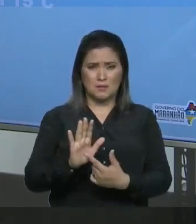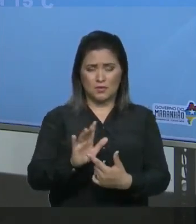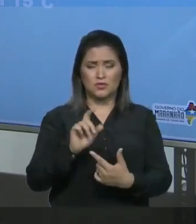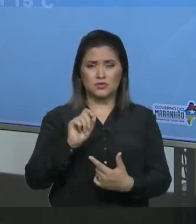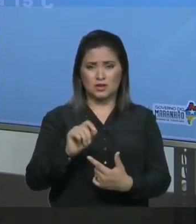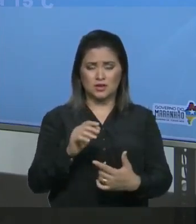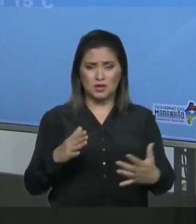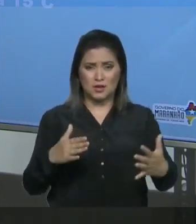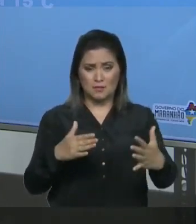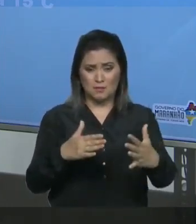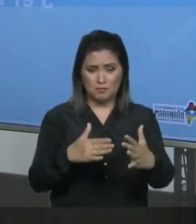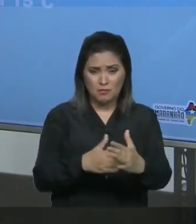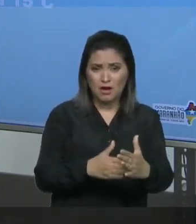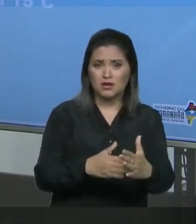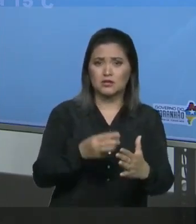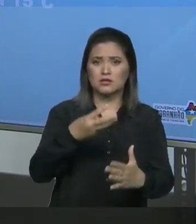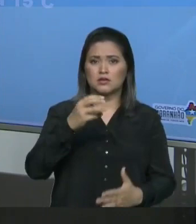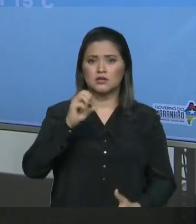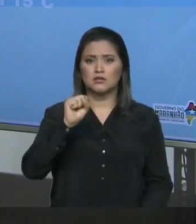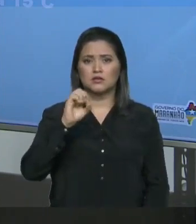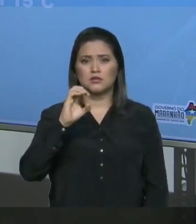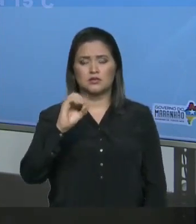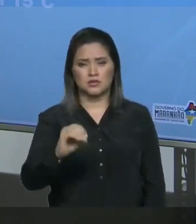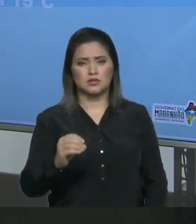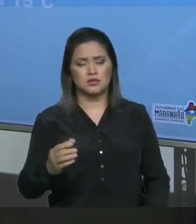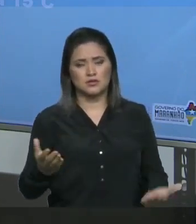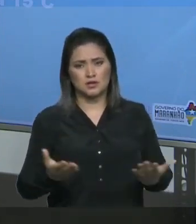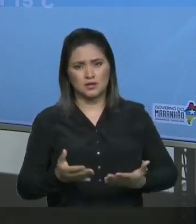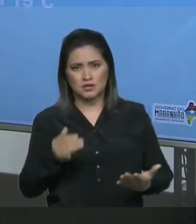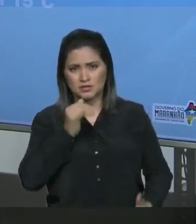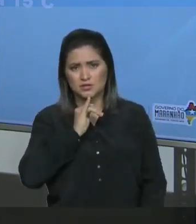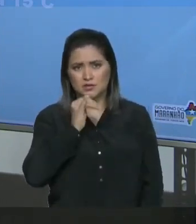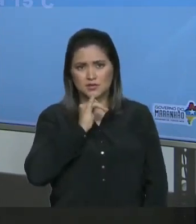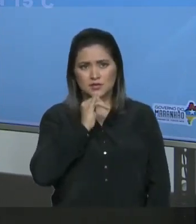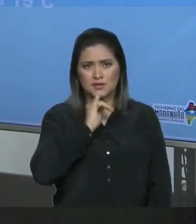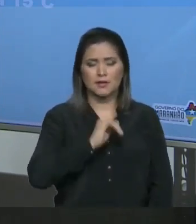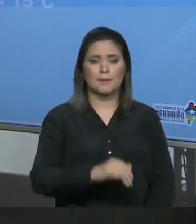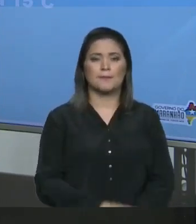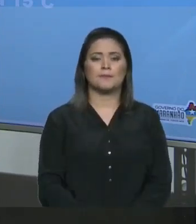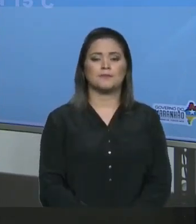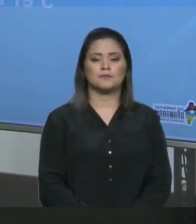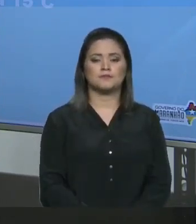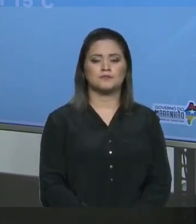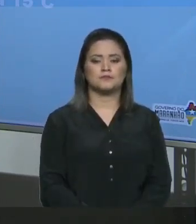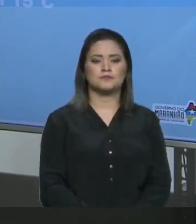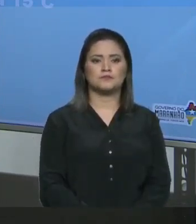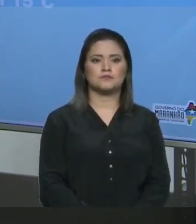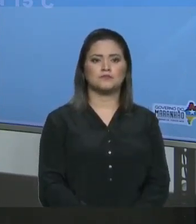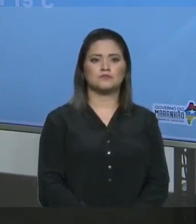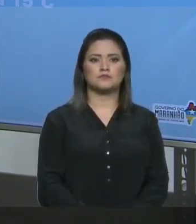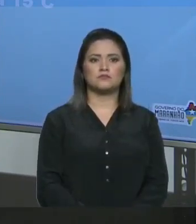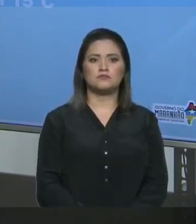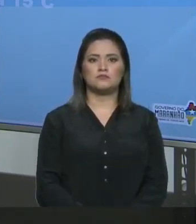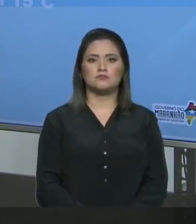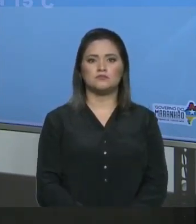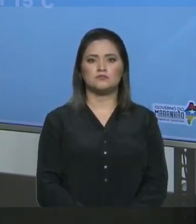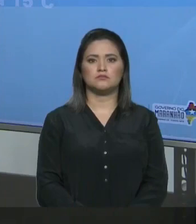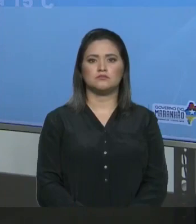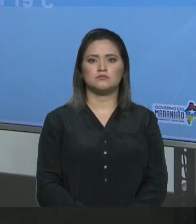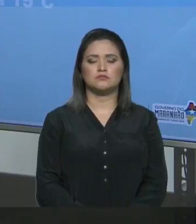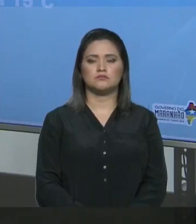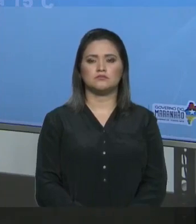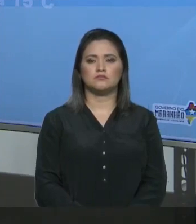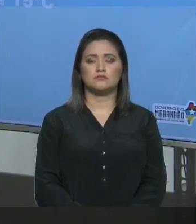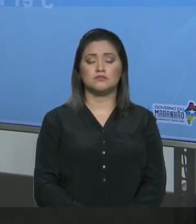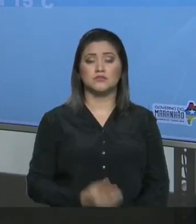Então como há uma proporção Isso quer dizer o que? Que se eu tiver Não 1000 gramas de água Se eu tiver 100 gramas de água Ou seja,